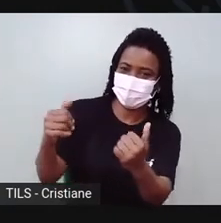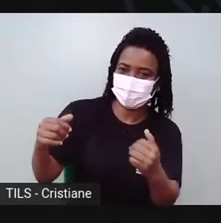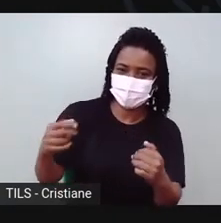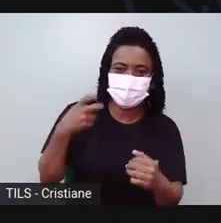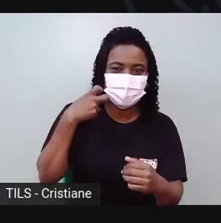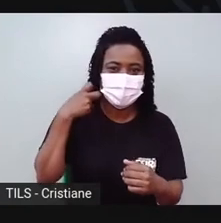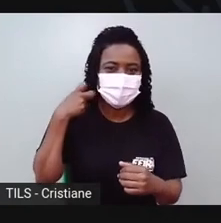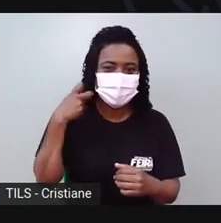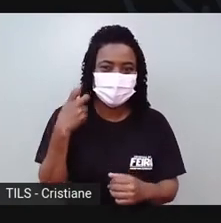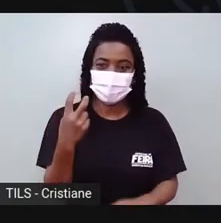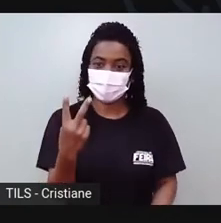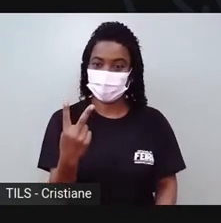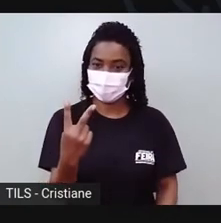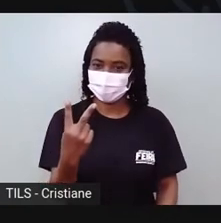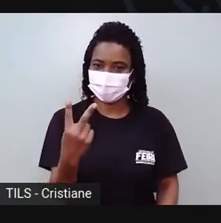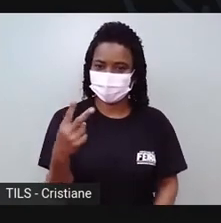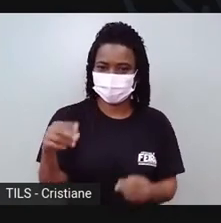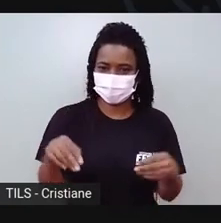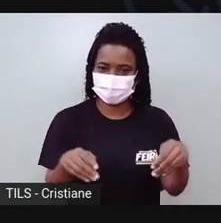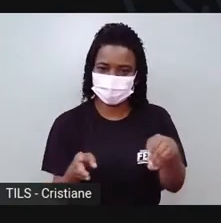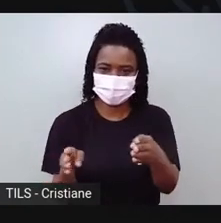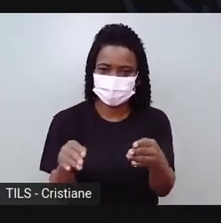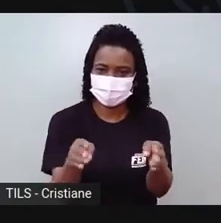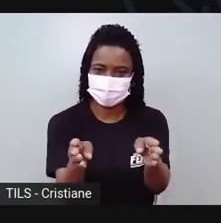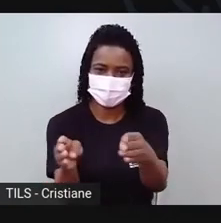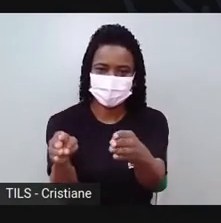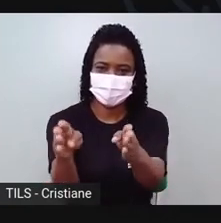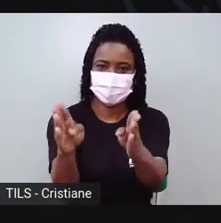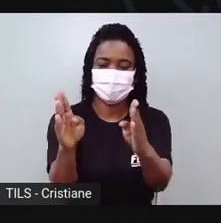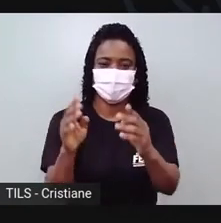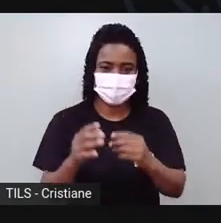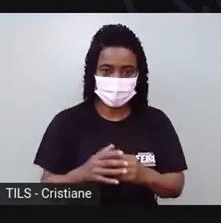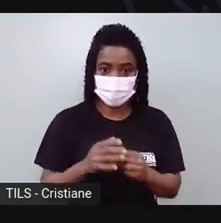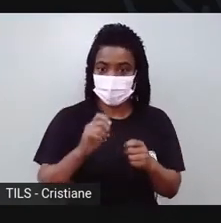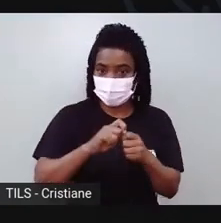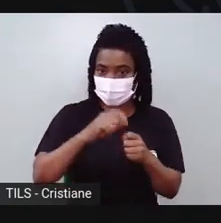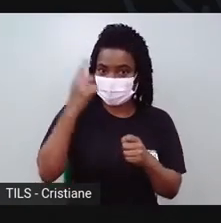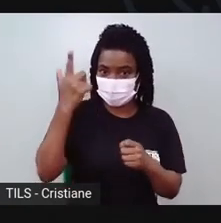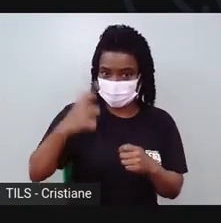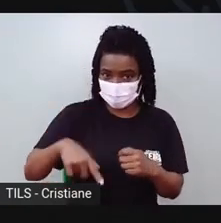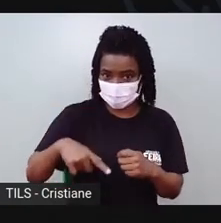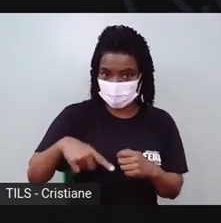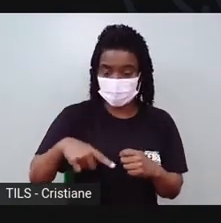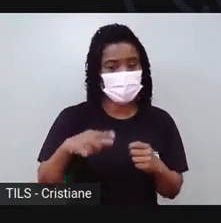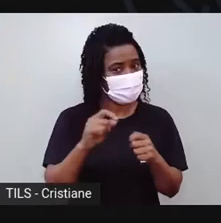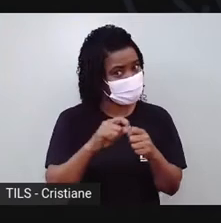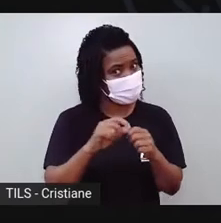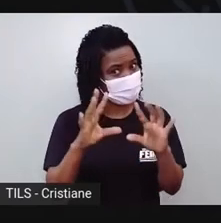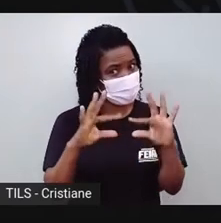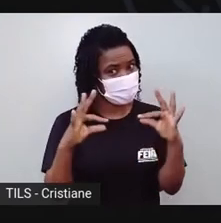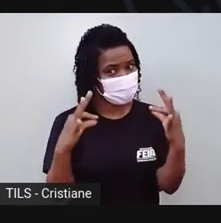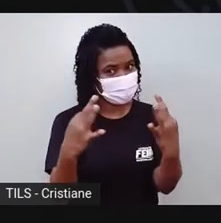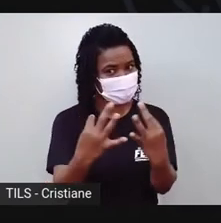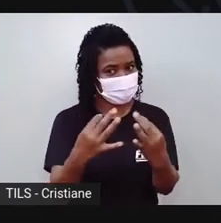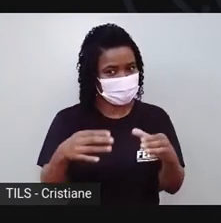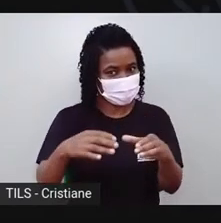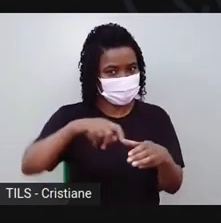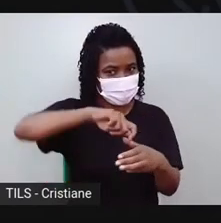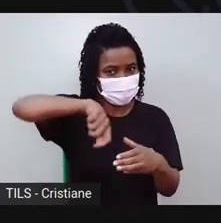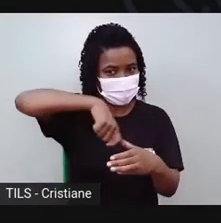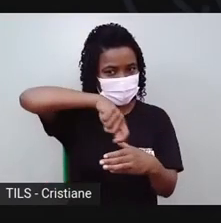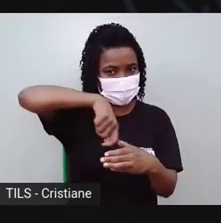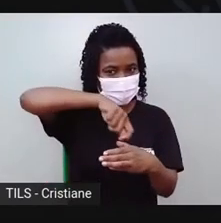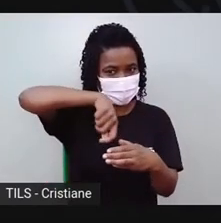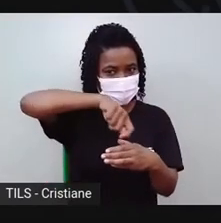Dois peixinhos. E agora vamos fazer mais o quê? Uma panelinha? Bora fazer uma